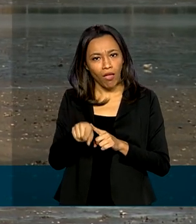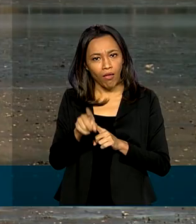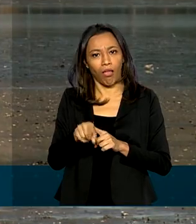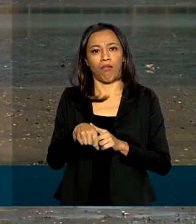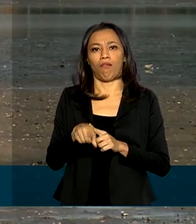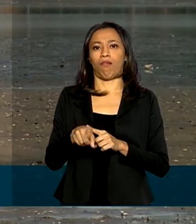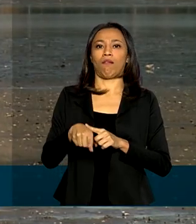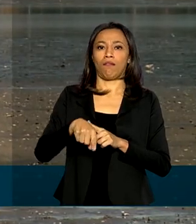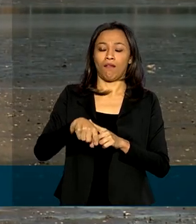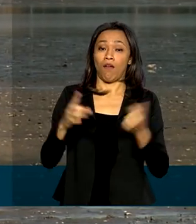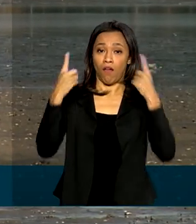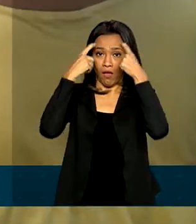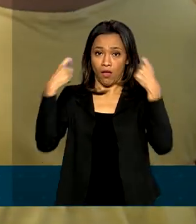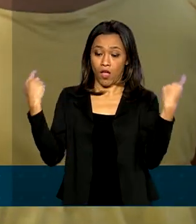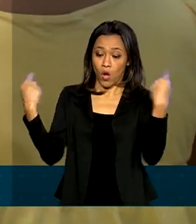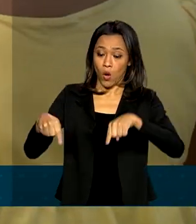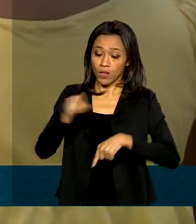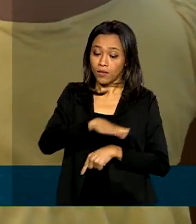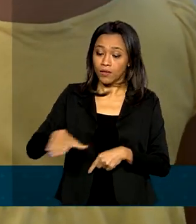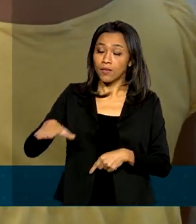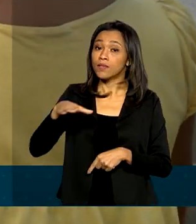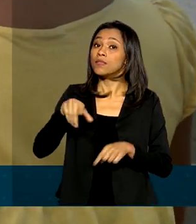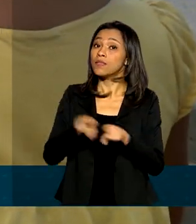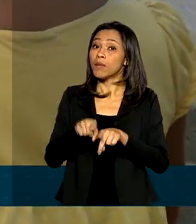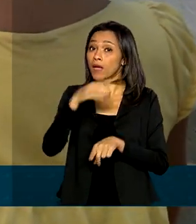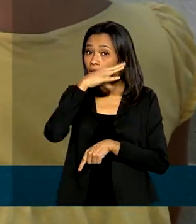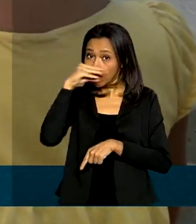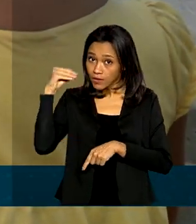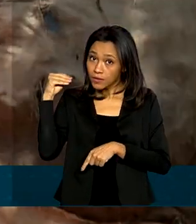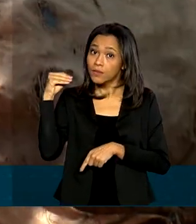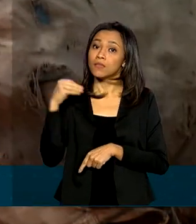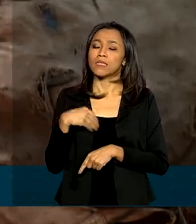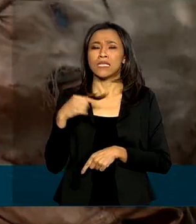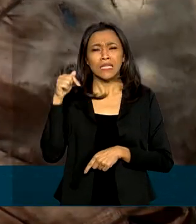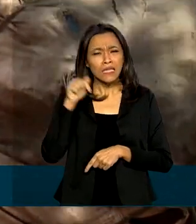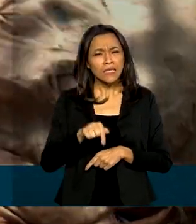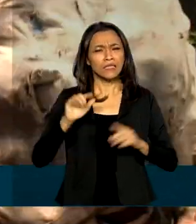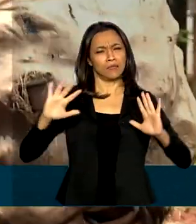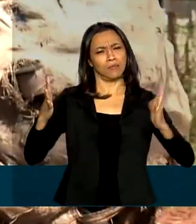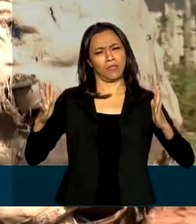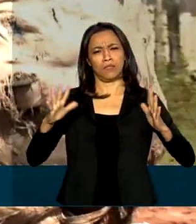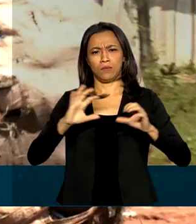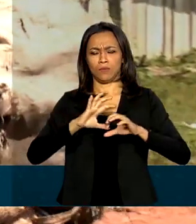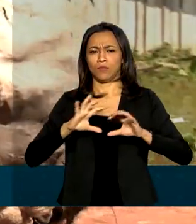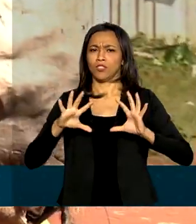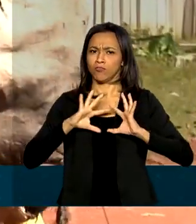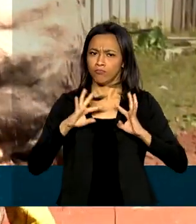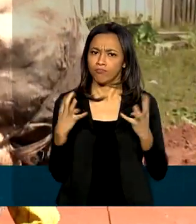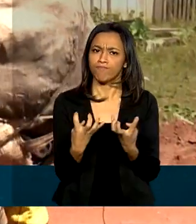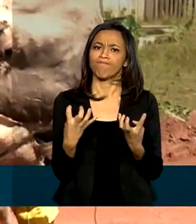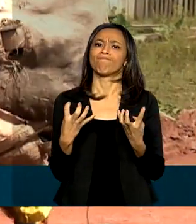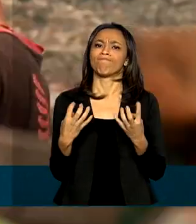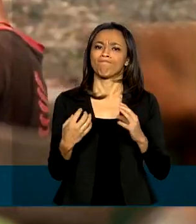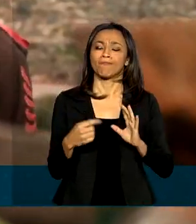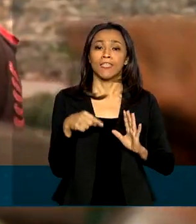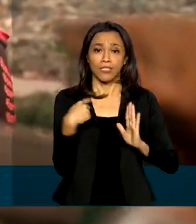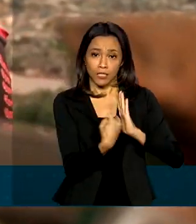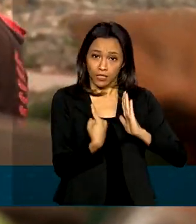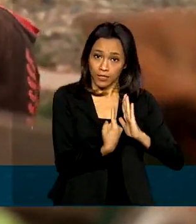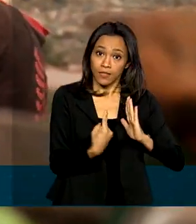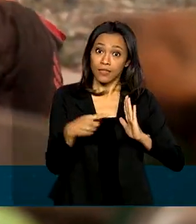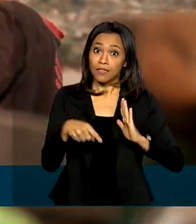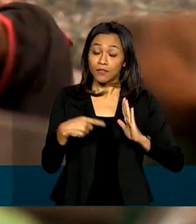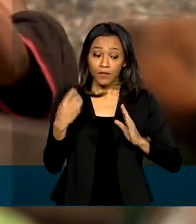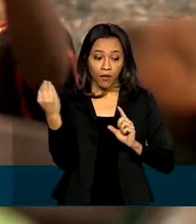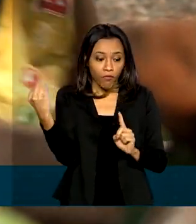violência contra criança e adolescentes. Bem, agora em tempos de pandemia e distanciamento social, esse grupo acaba que fica mais